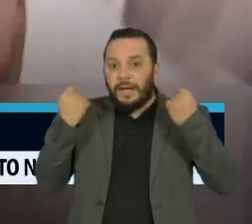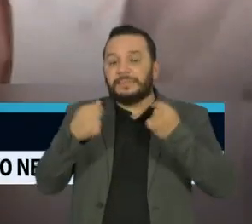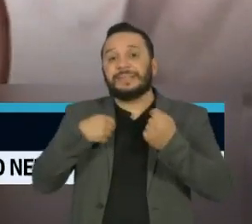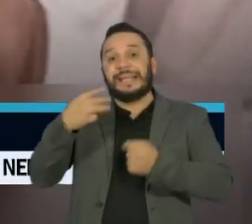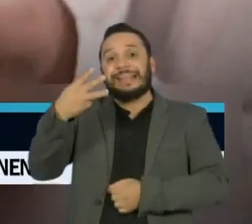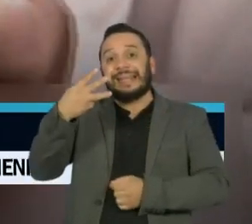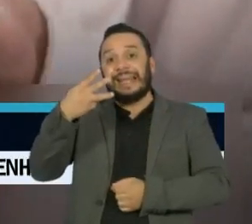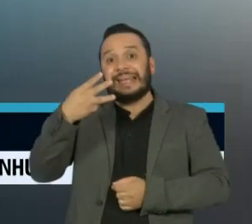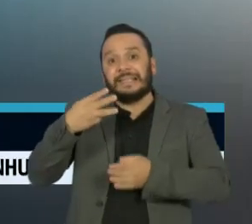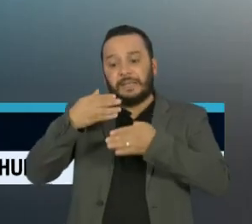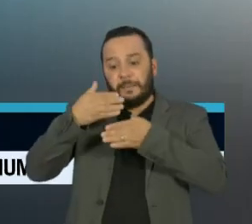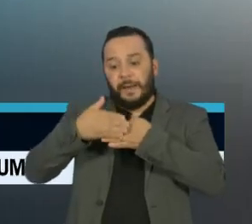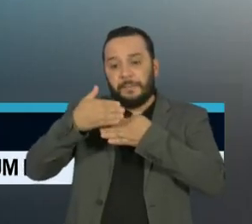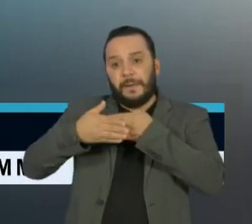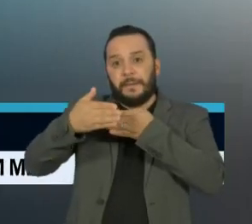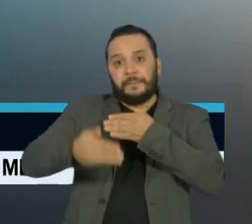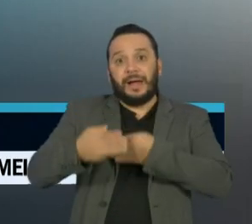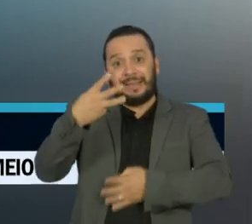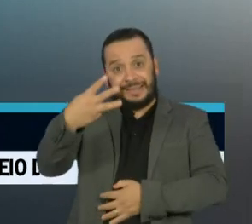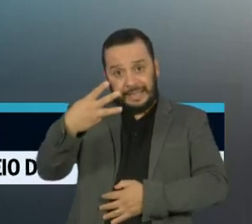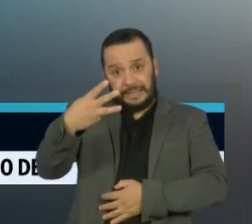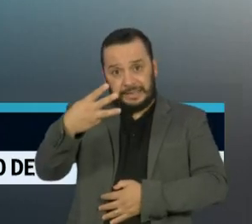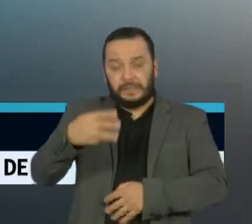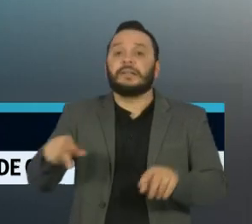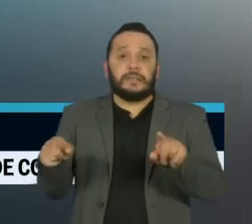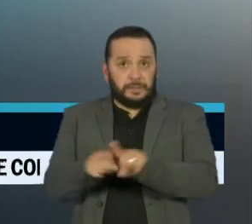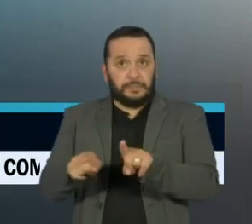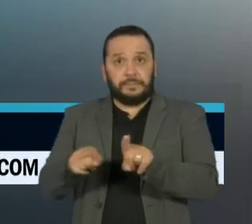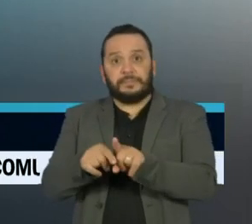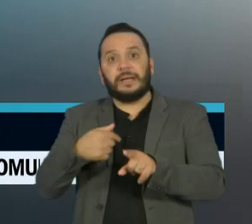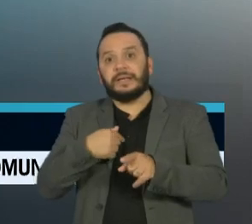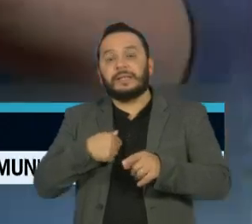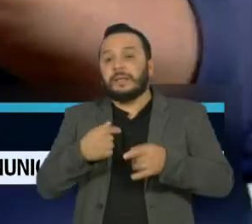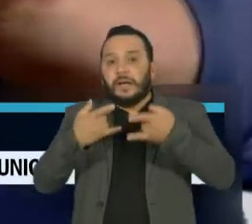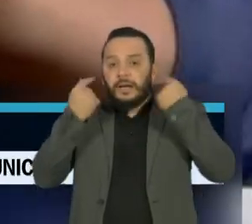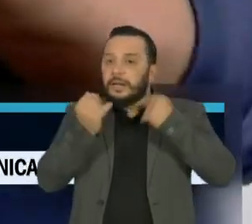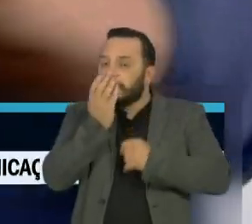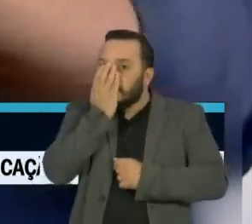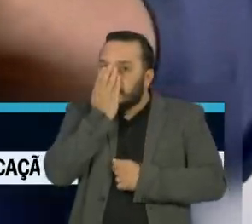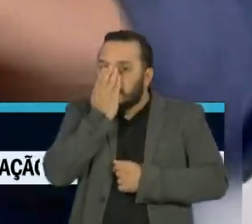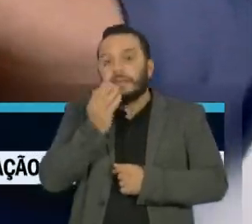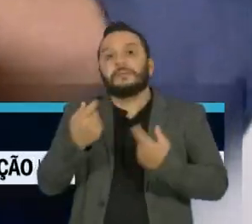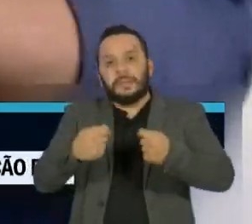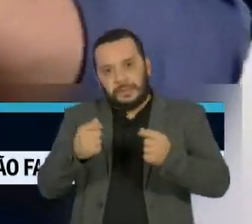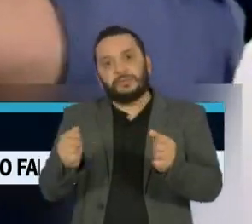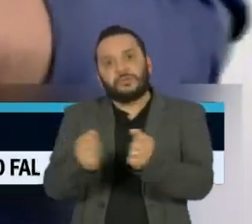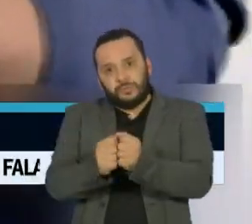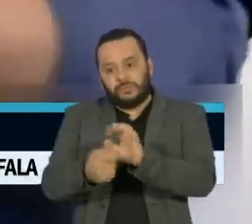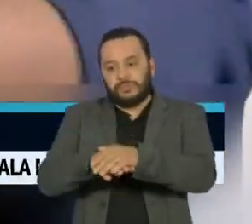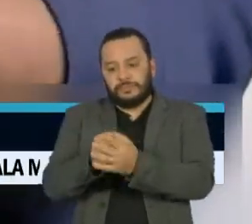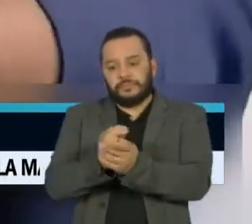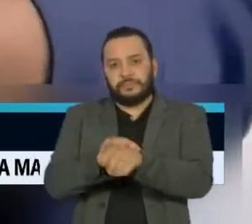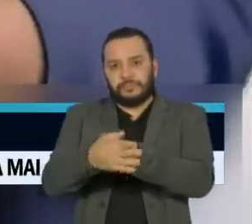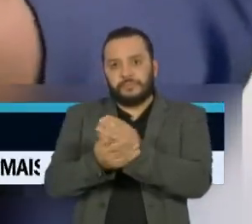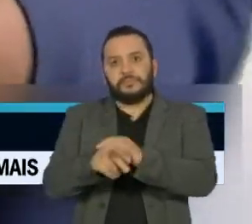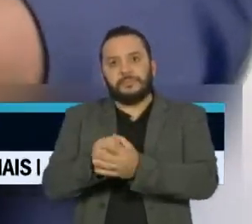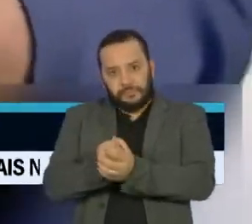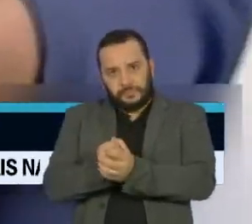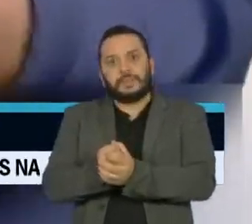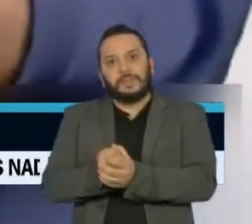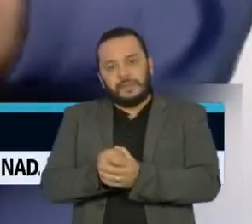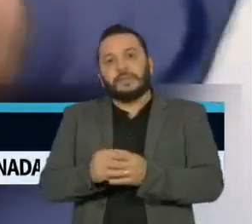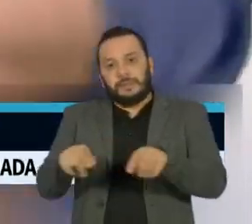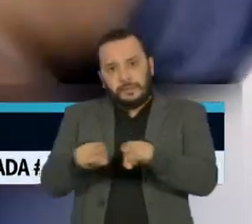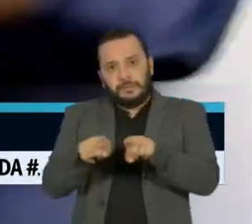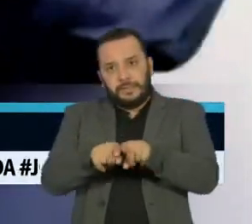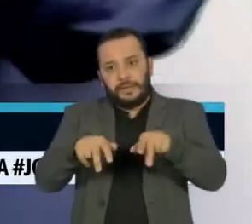camadas de material. E o mais importante, ela sozinha não previne contágio. É preciso seguir as outras regras, como o